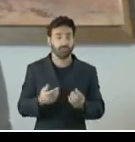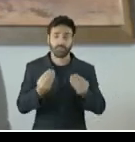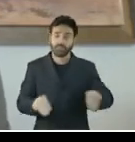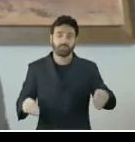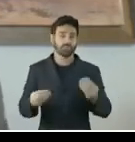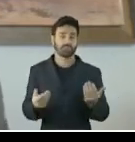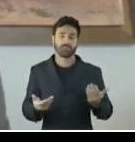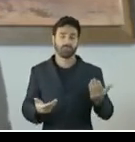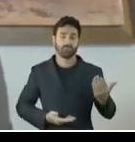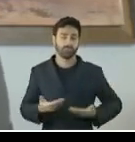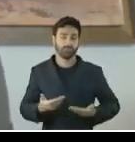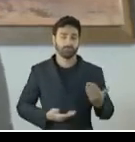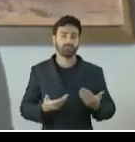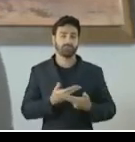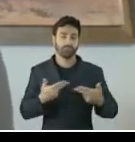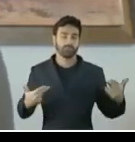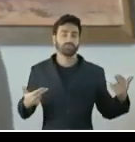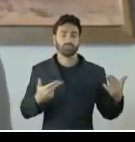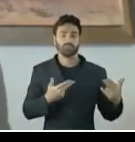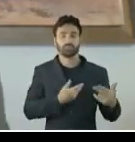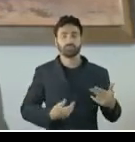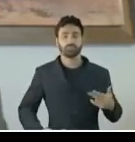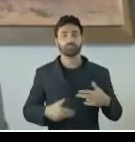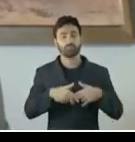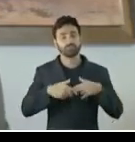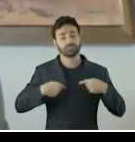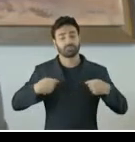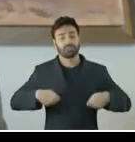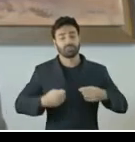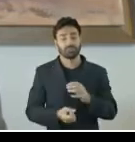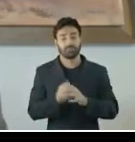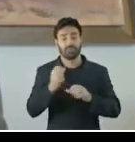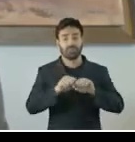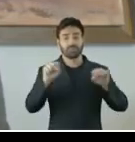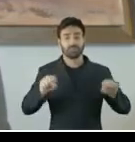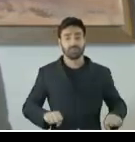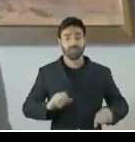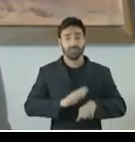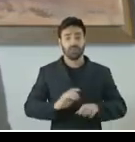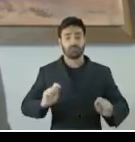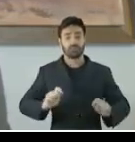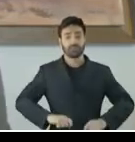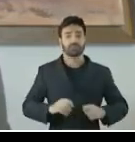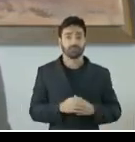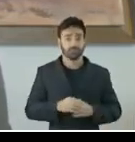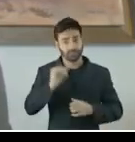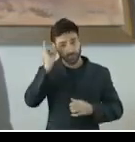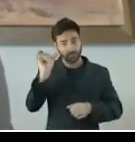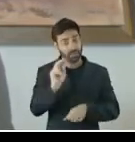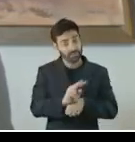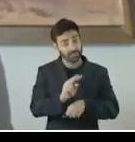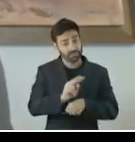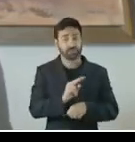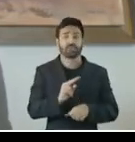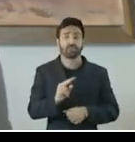públicos à população. Por isso, a necessidade de um sistema eficiente e eficaz de prevenção e combate,